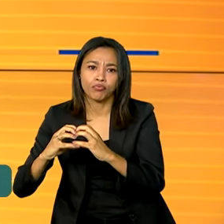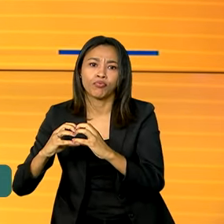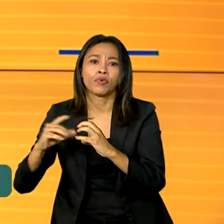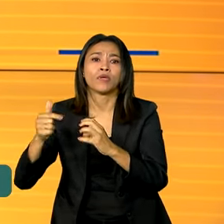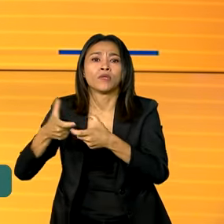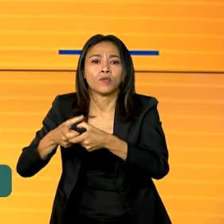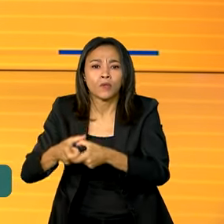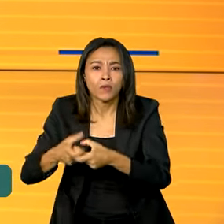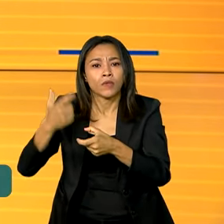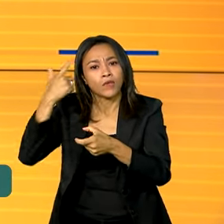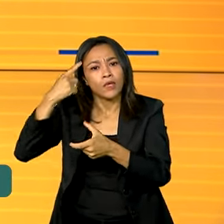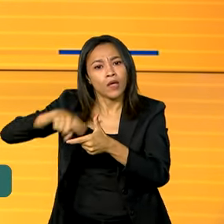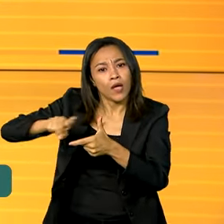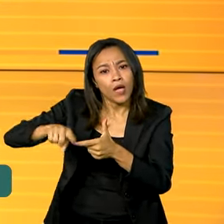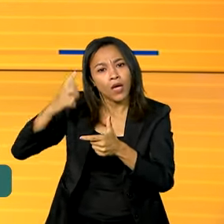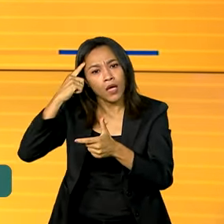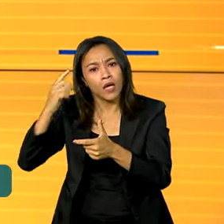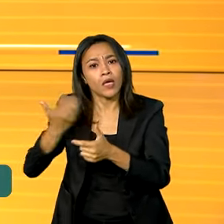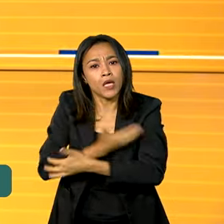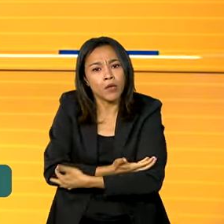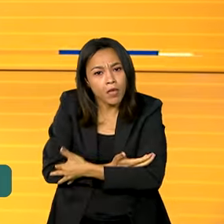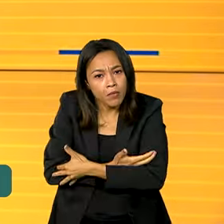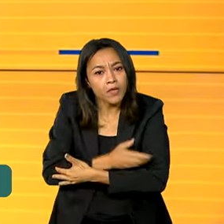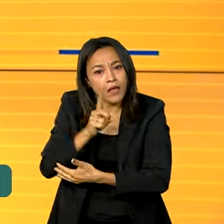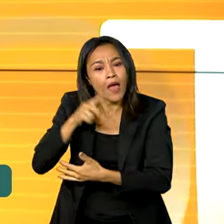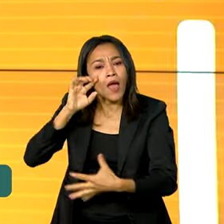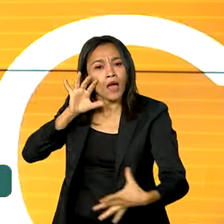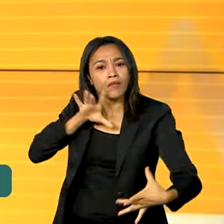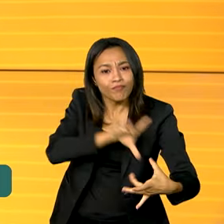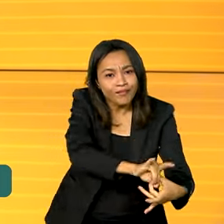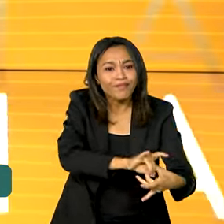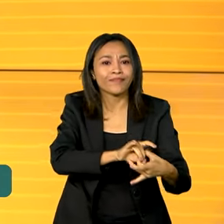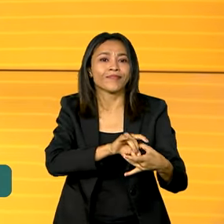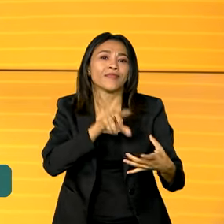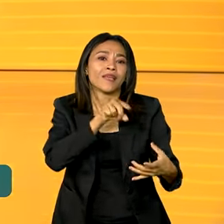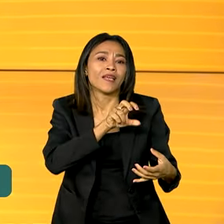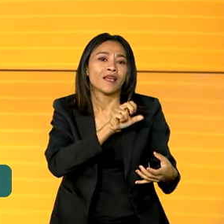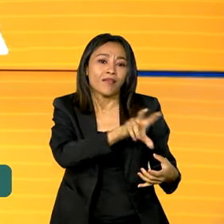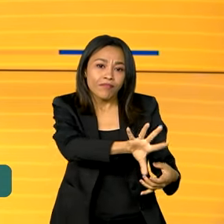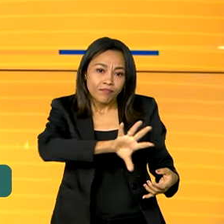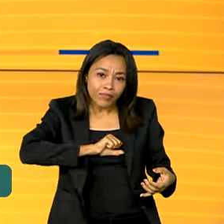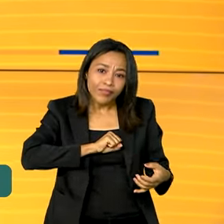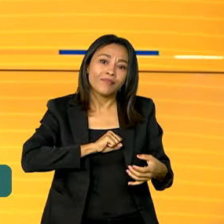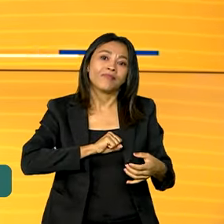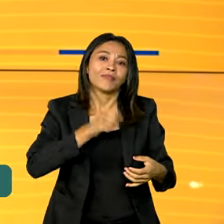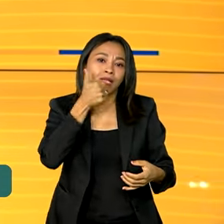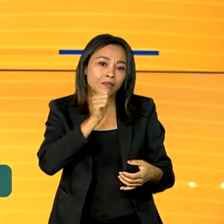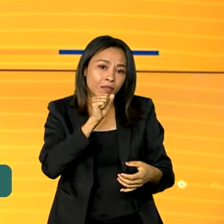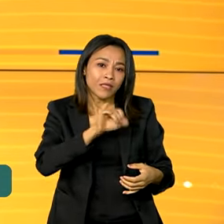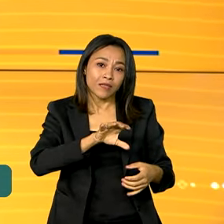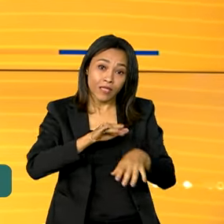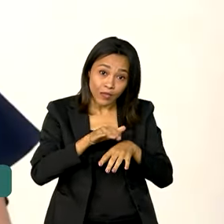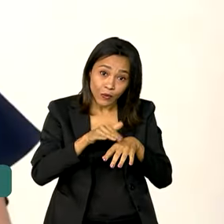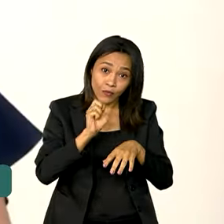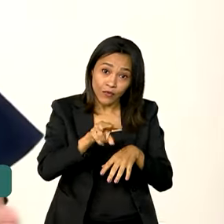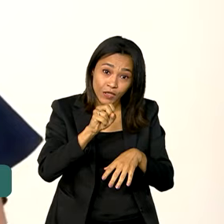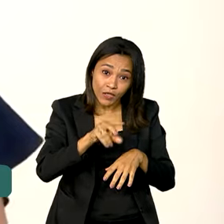neurológicos em bebês estavam associados à infecção das mães pelo Zika vírus na gravidez.